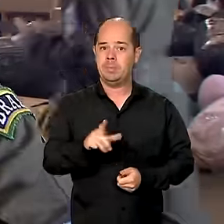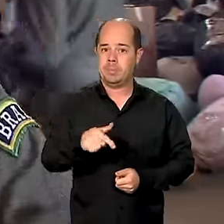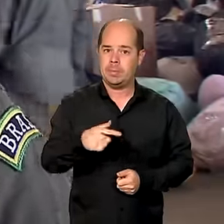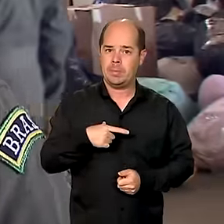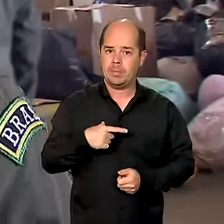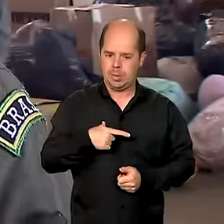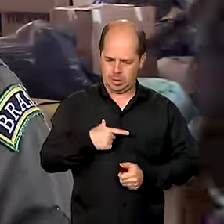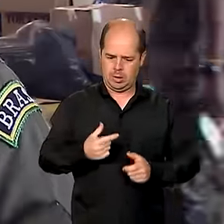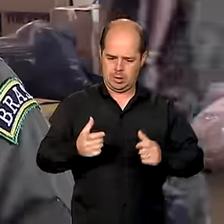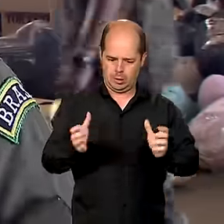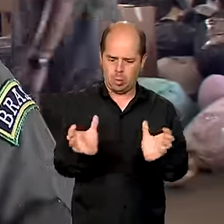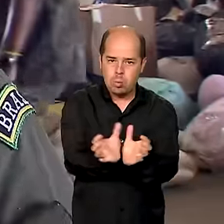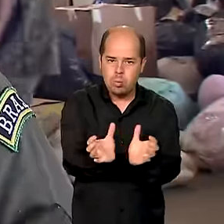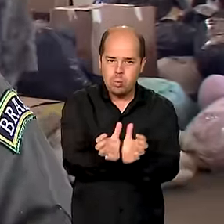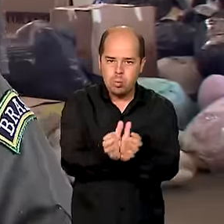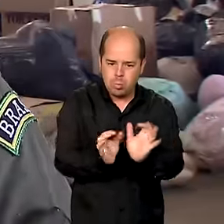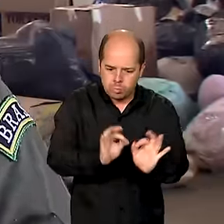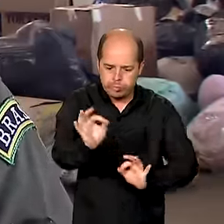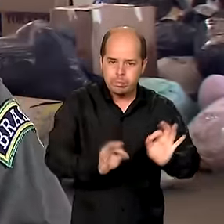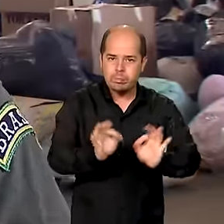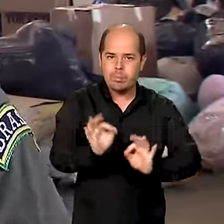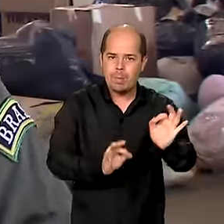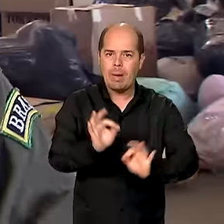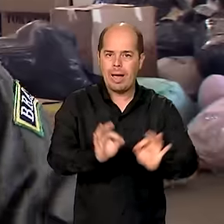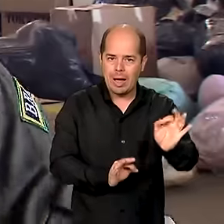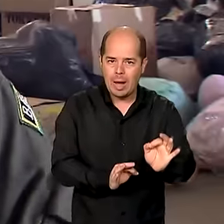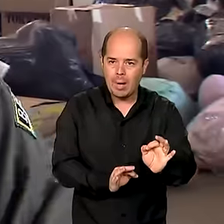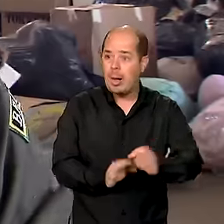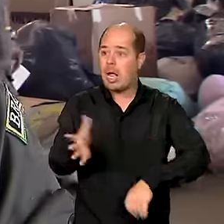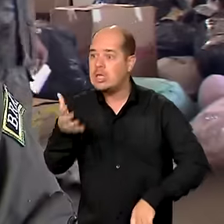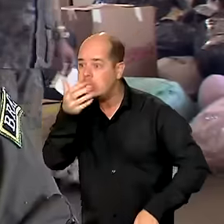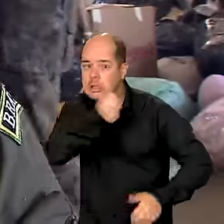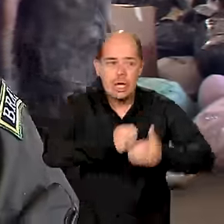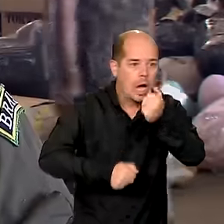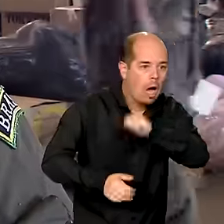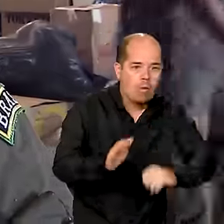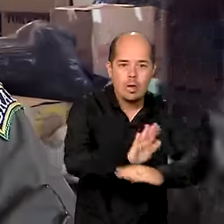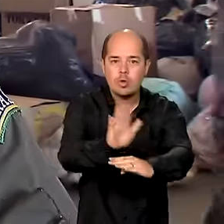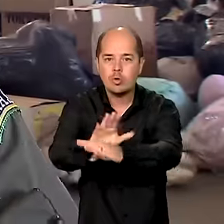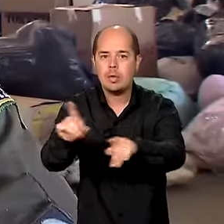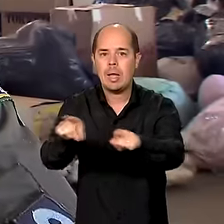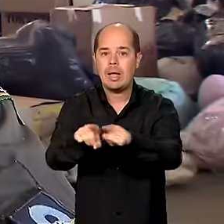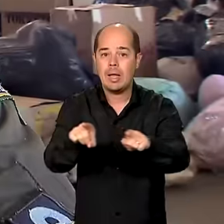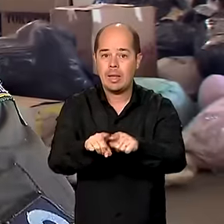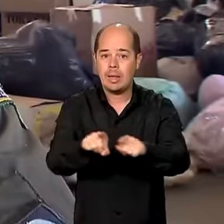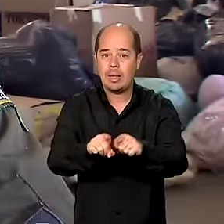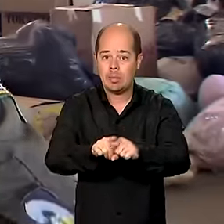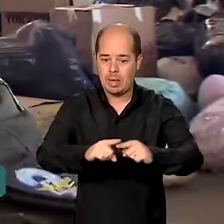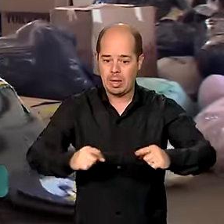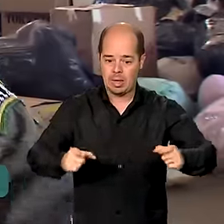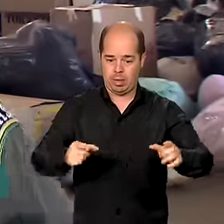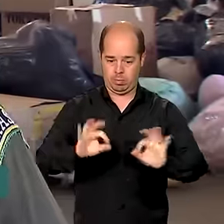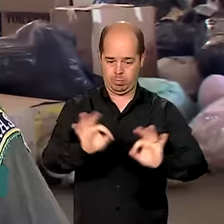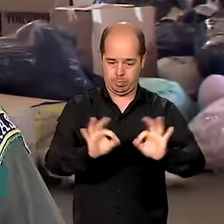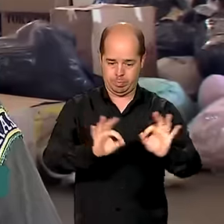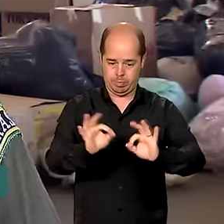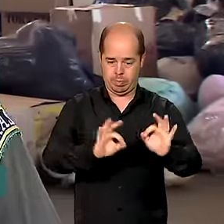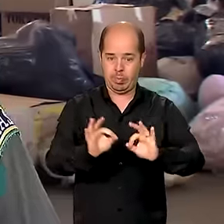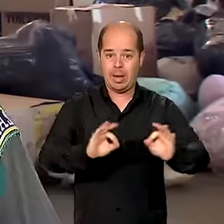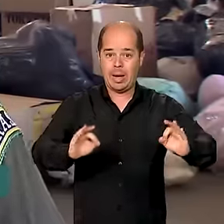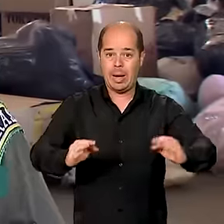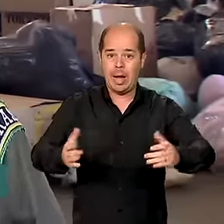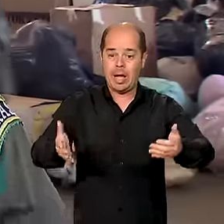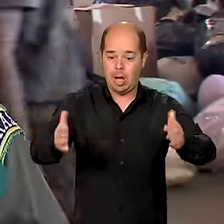providenciando tanto as missões de resgate quanto o acolhimento dos desabrigados e, posteriormente, o envio dos